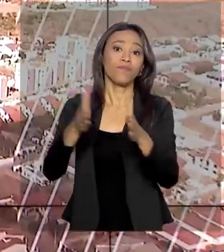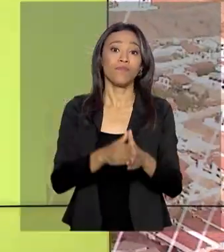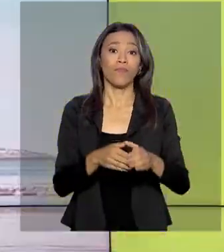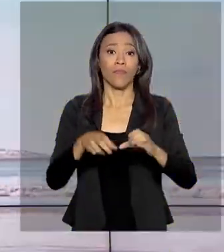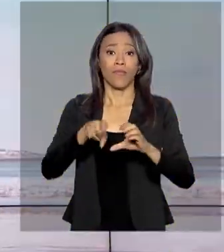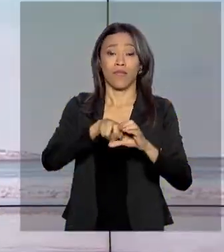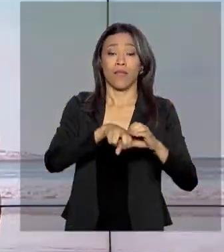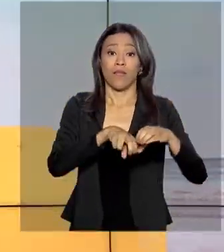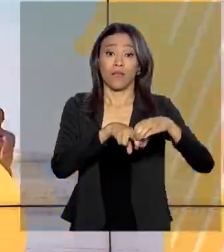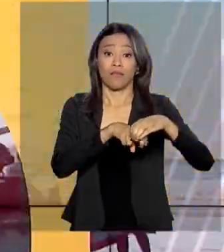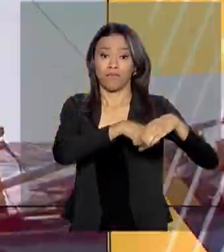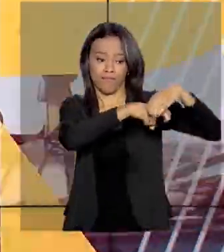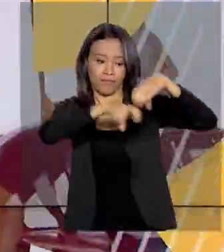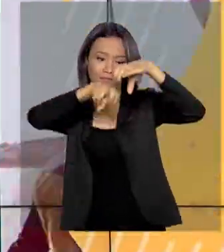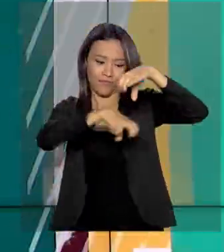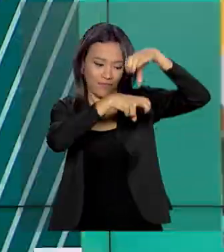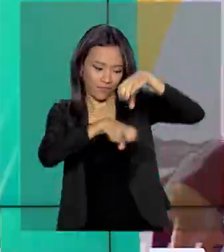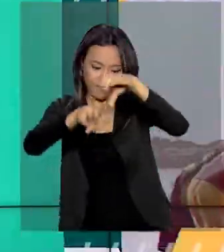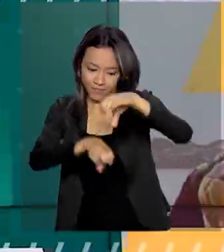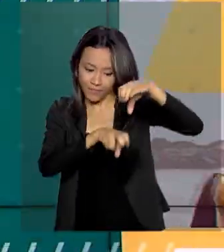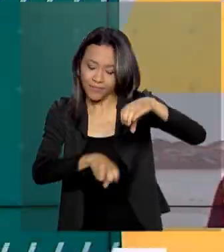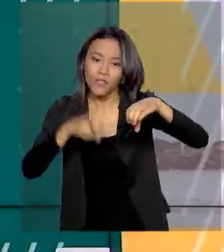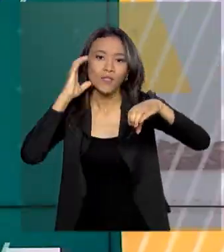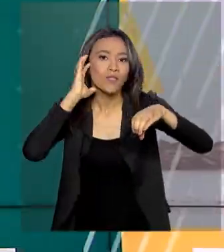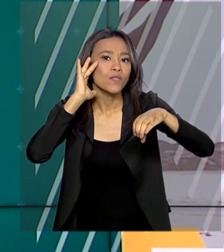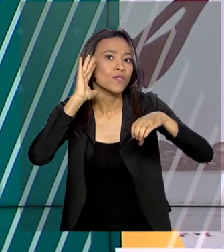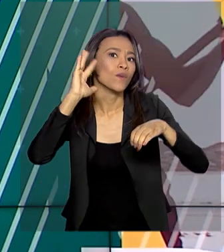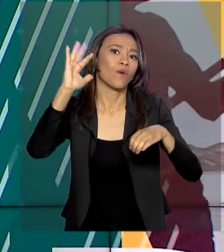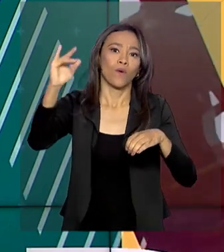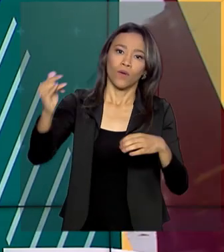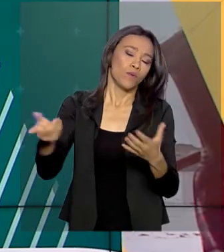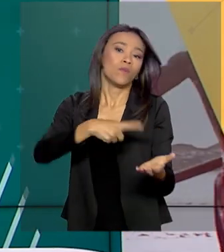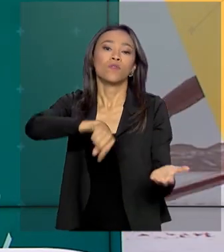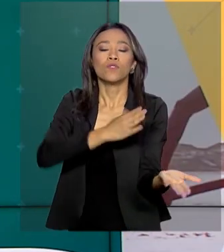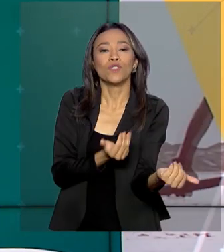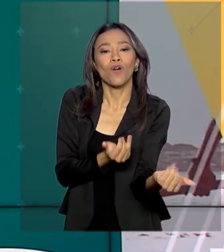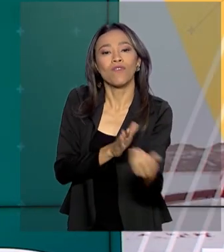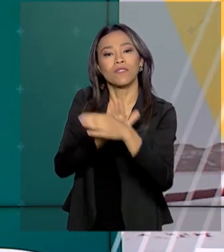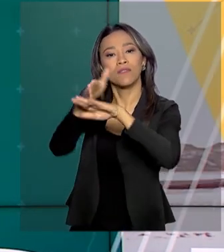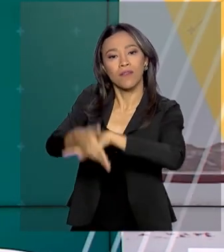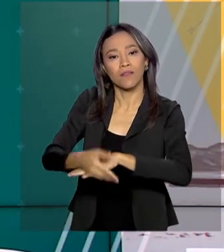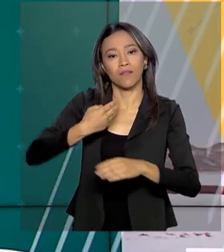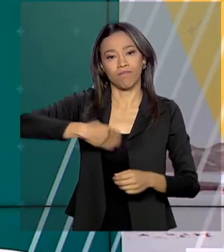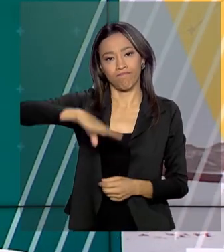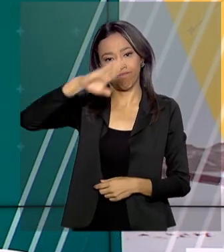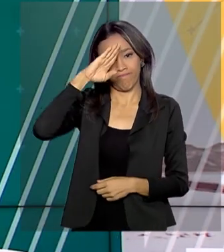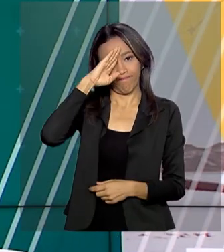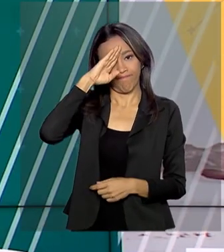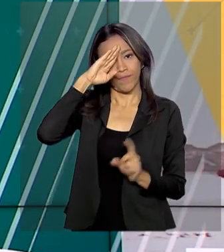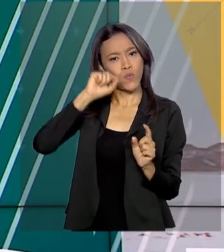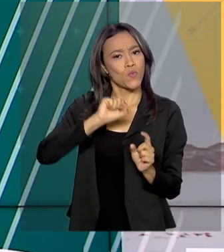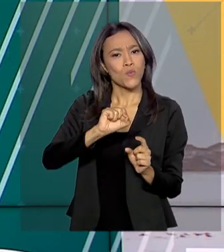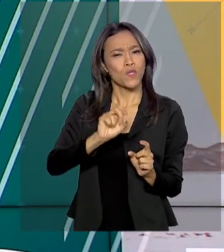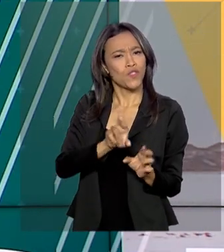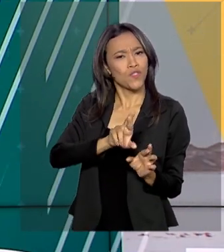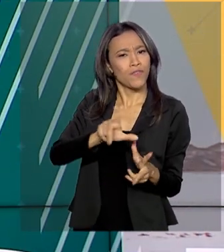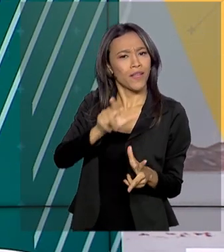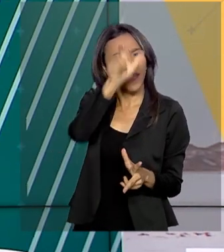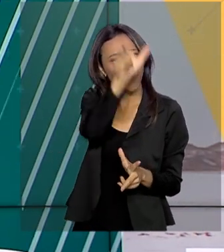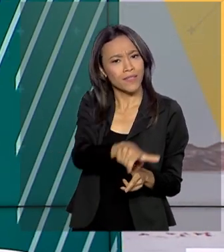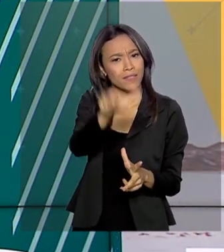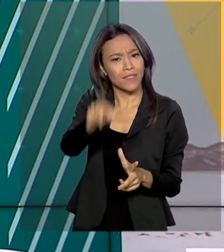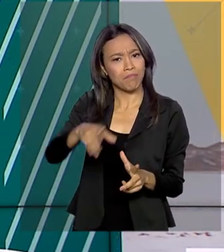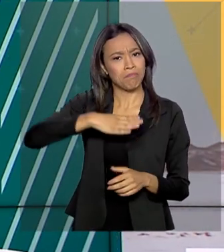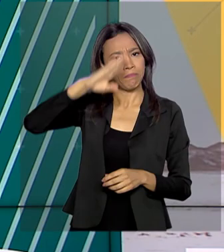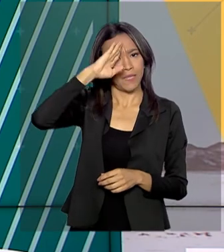Ser paraquedista é um sonho de muitos jovens que entram para as Forças Armadas. O diferencial desses militares é que eles